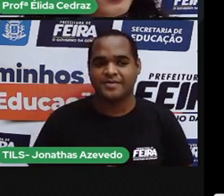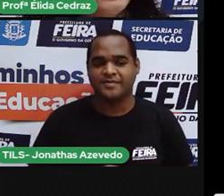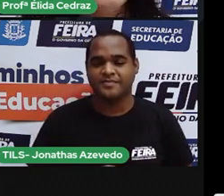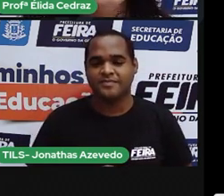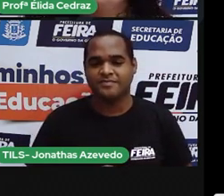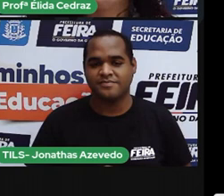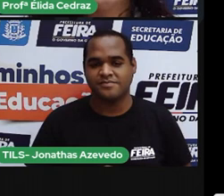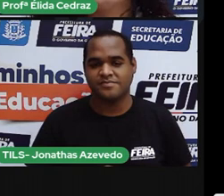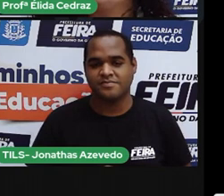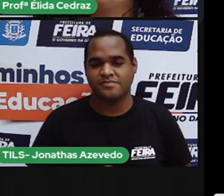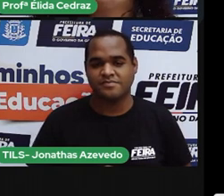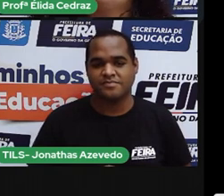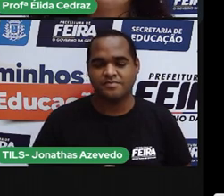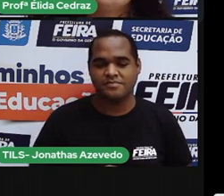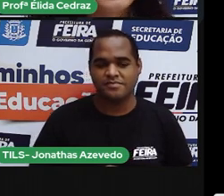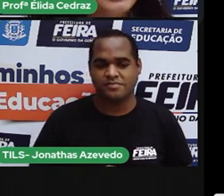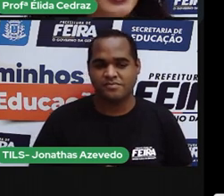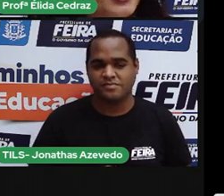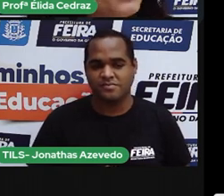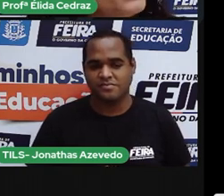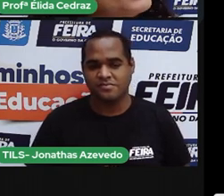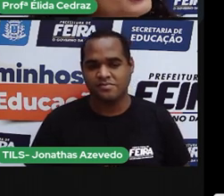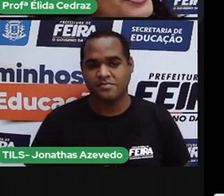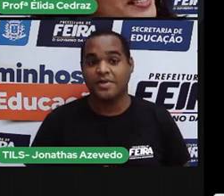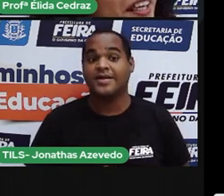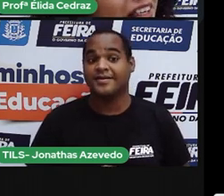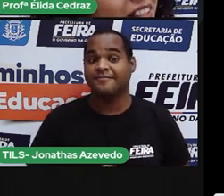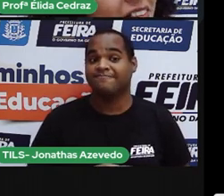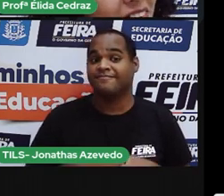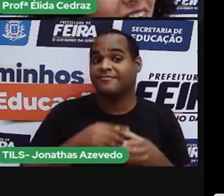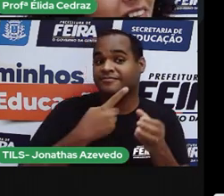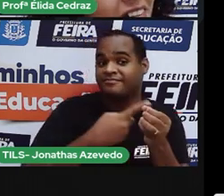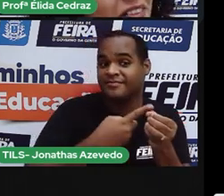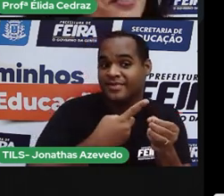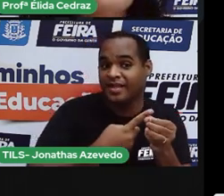Isso. O distrito de...